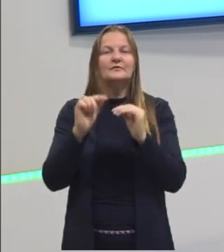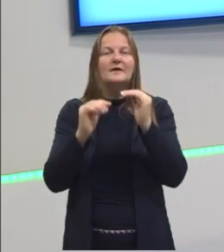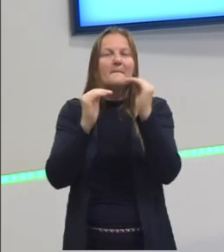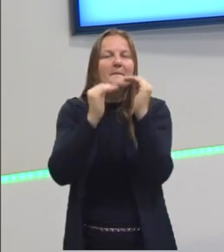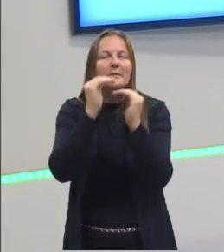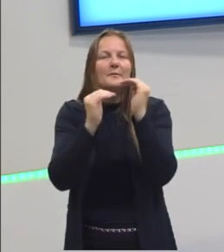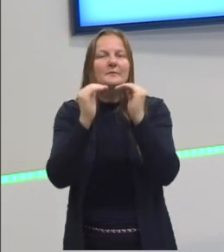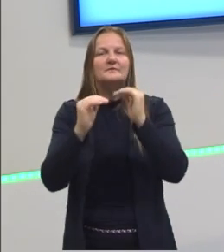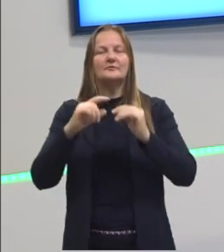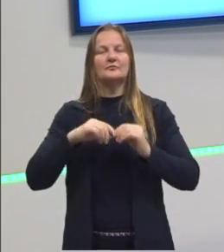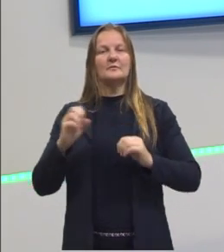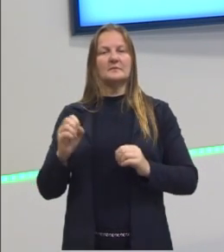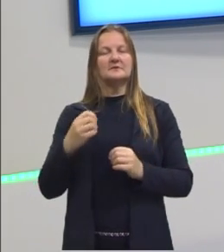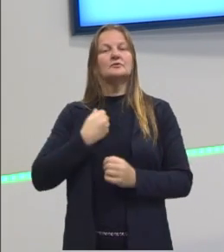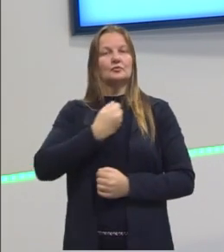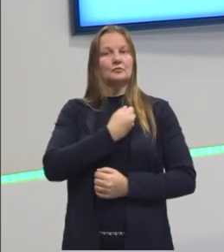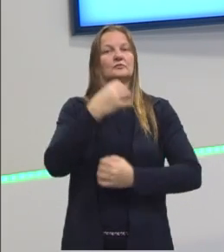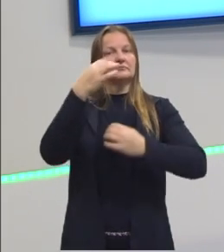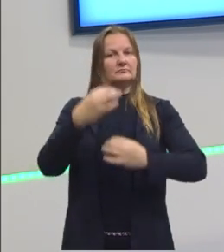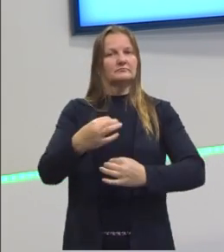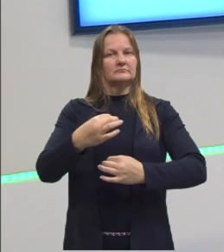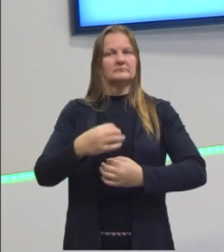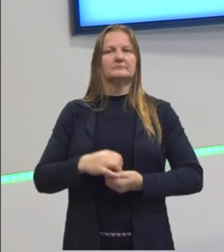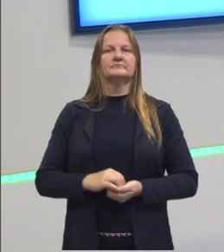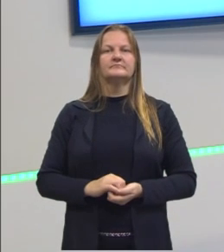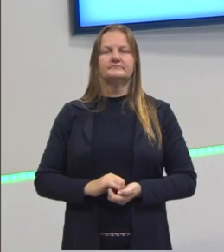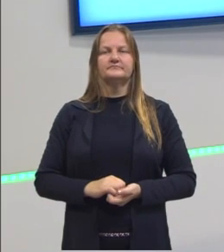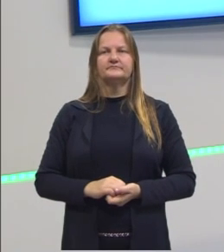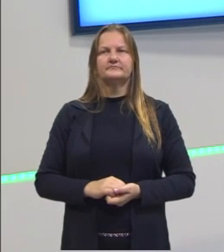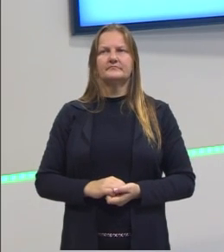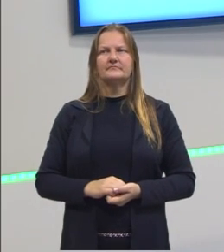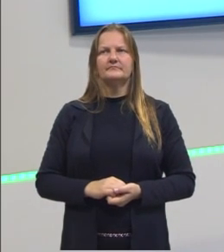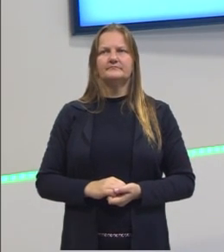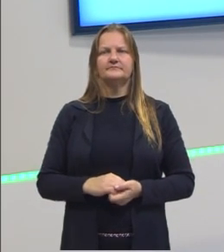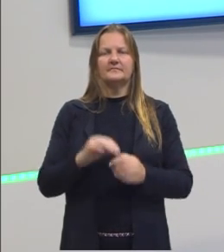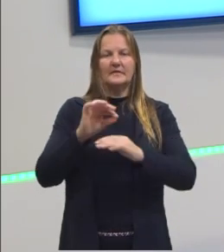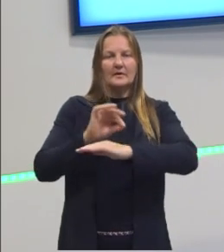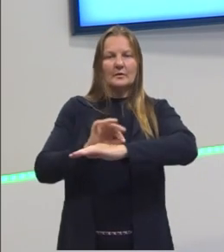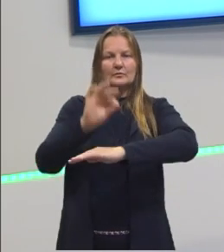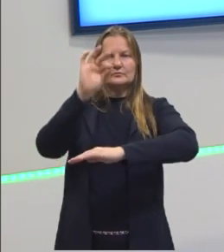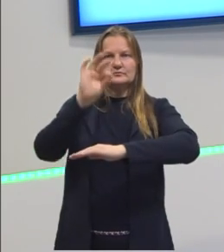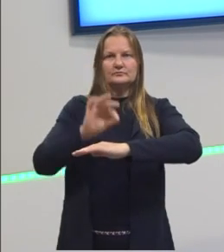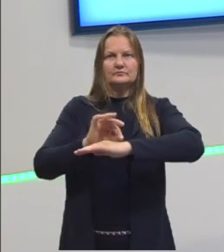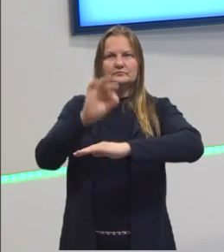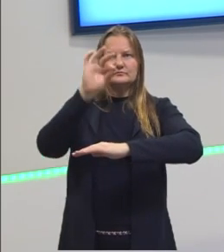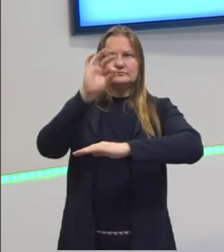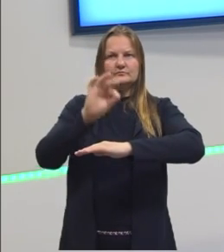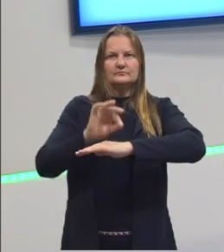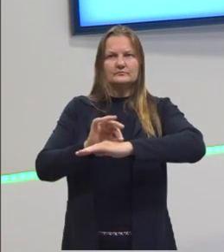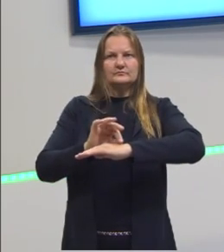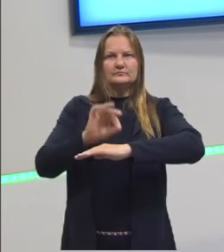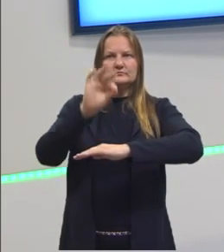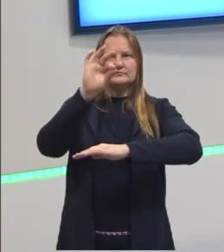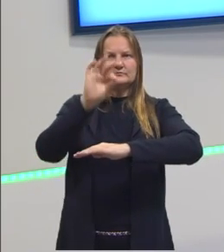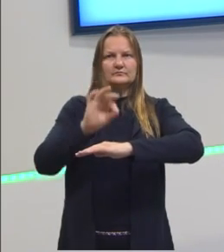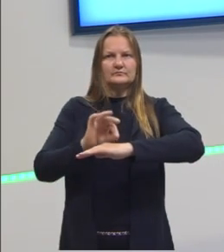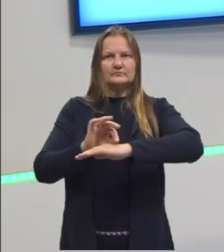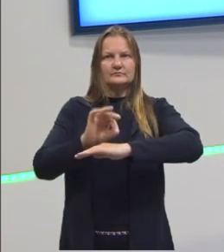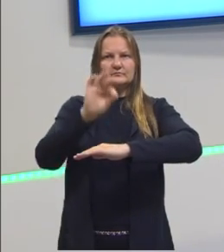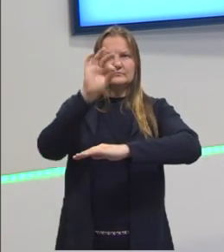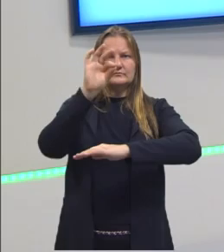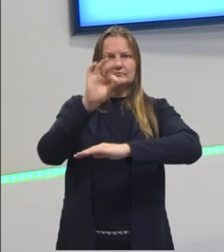mas em valores está tudo correto Então a nossa altura que é o que nós queríamos determinar a altura